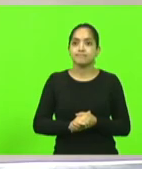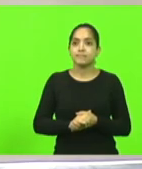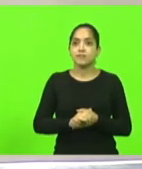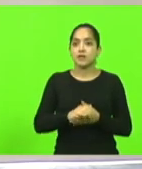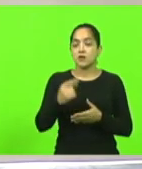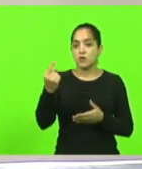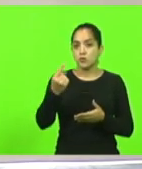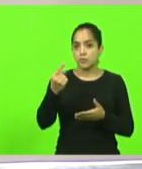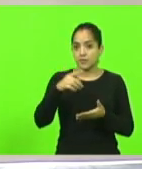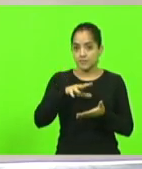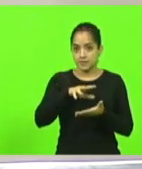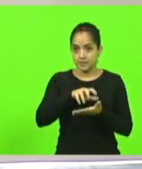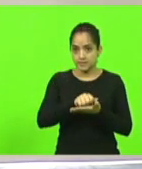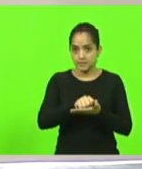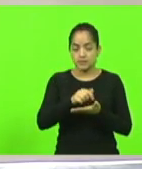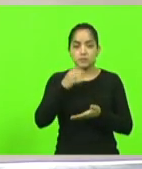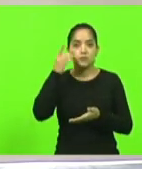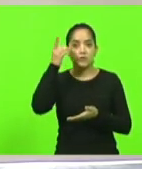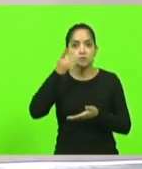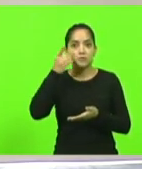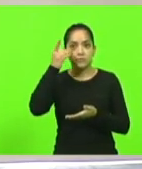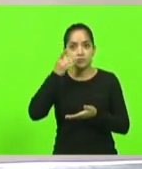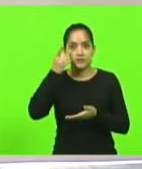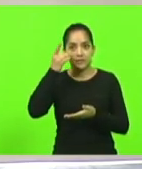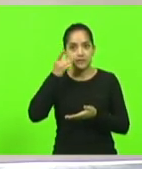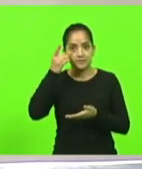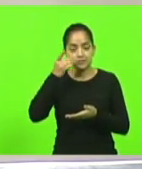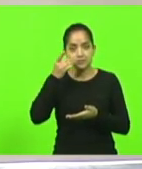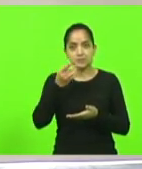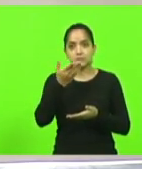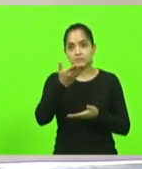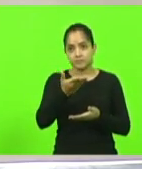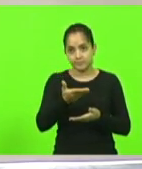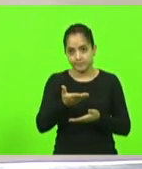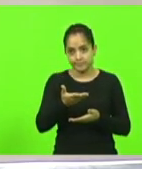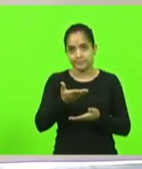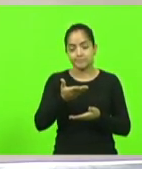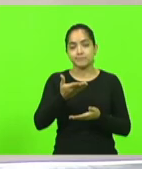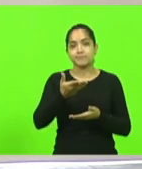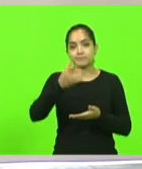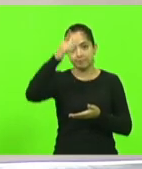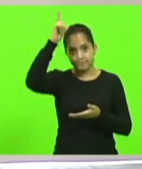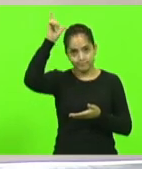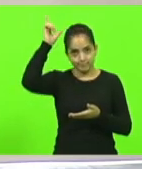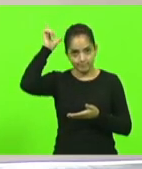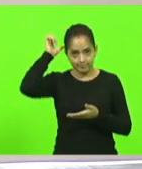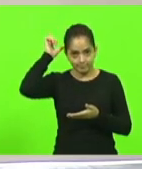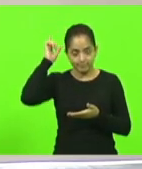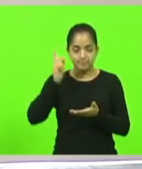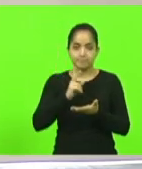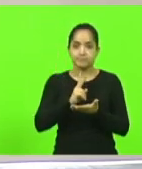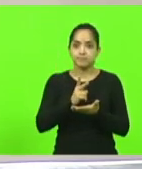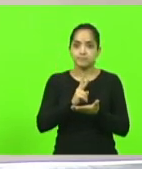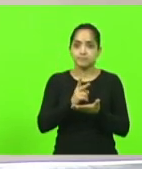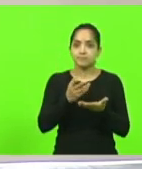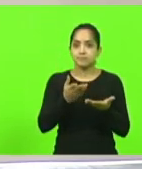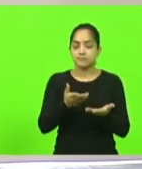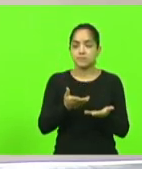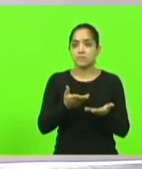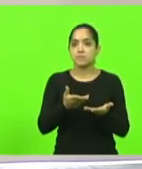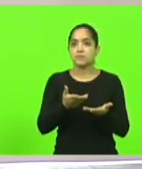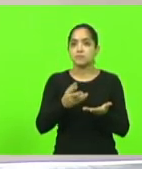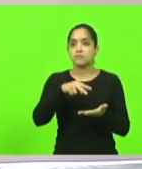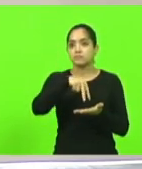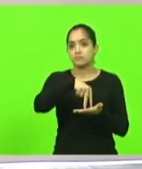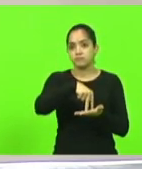deputado escrito, como sempre, né, deputado Sargento Lima. É o deputado Sargento Lima e Vossa